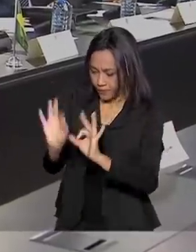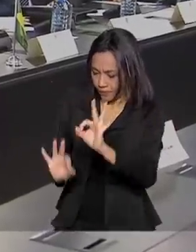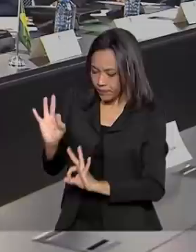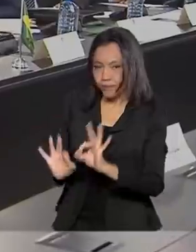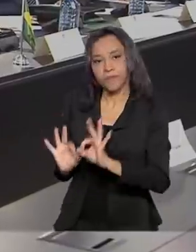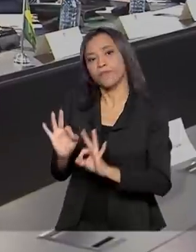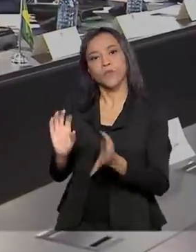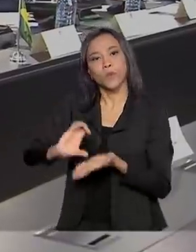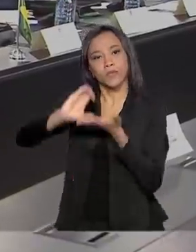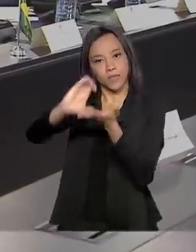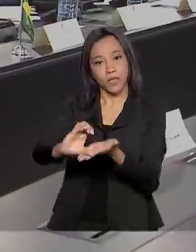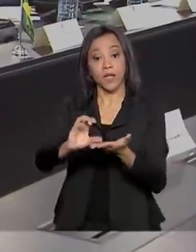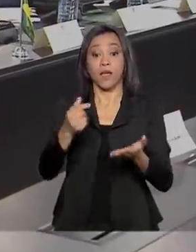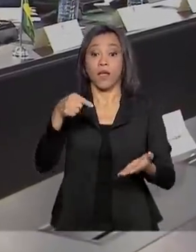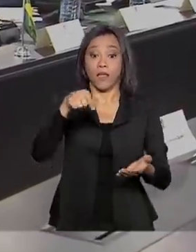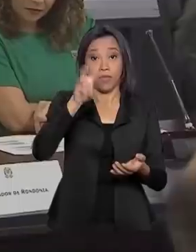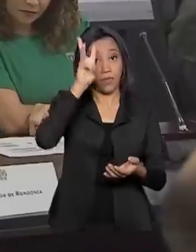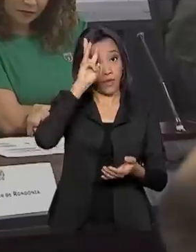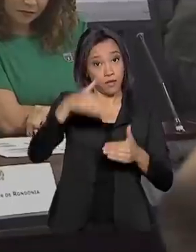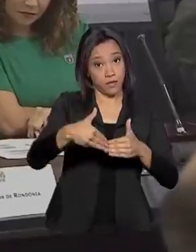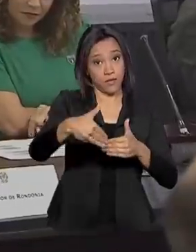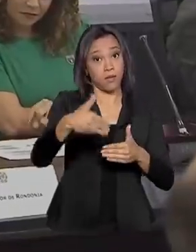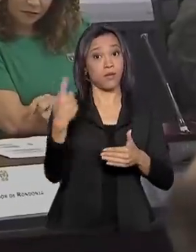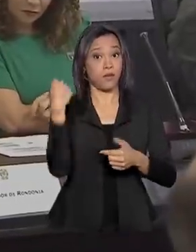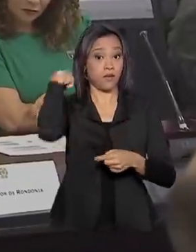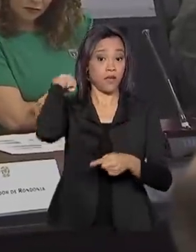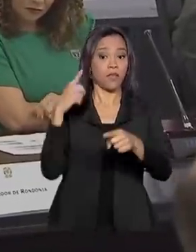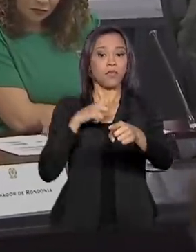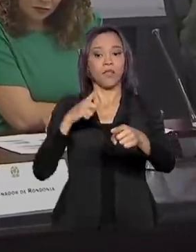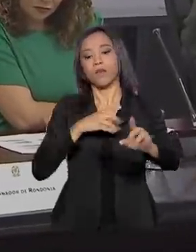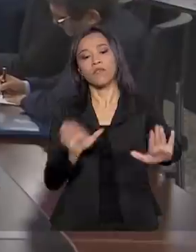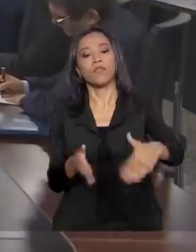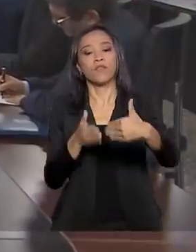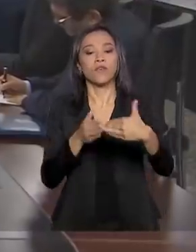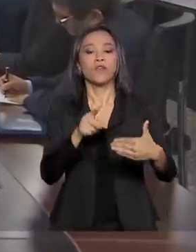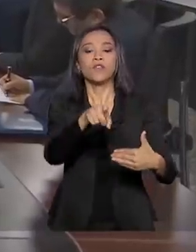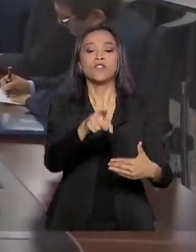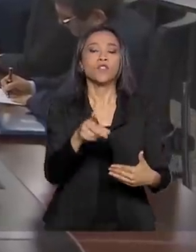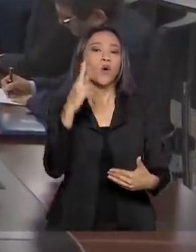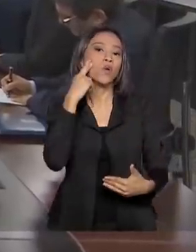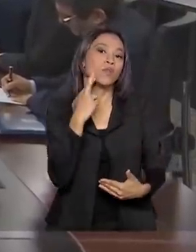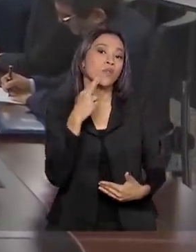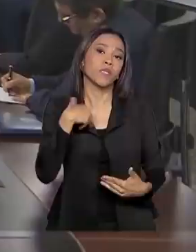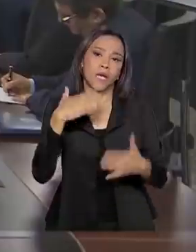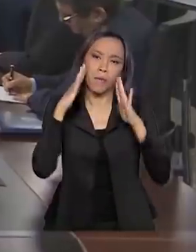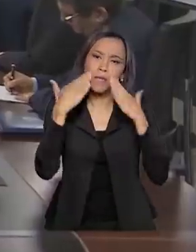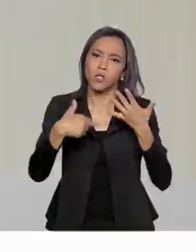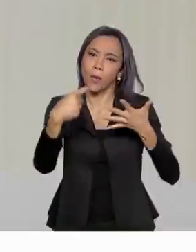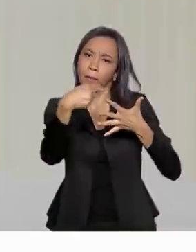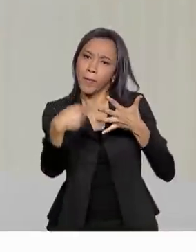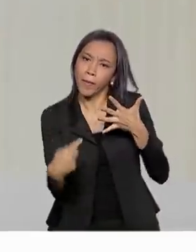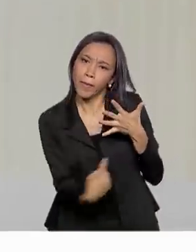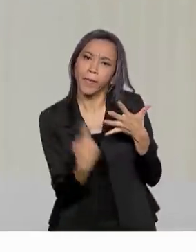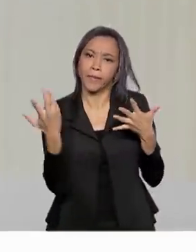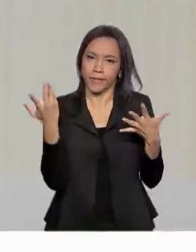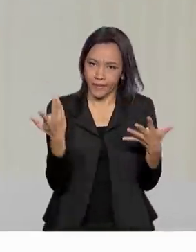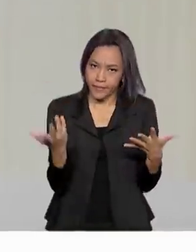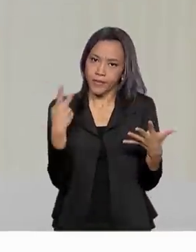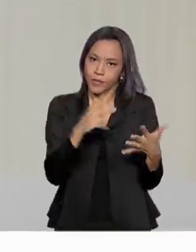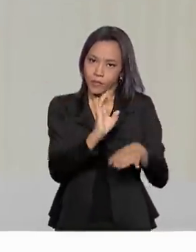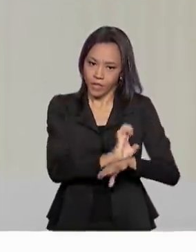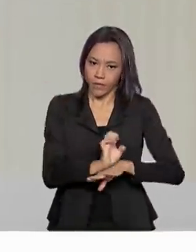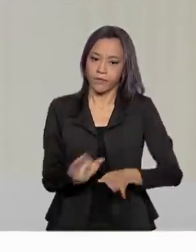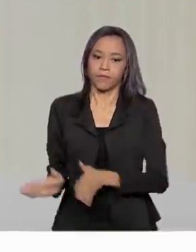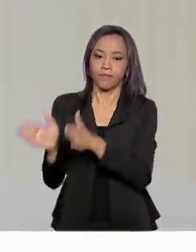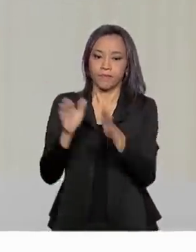-feira, ele teve uma reunião com o governador de Rondônia, Coronel Marcos Rocha, que apresentou as demandas do Estado. Ele apresentou